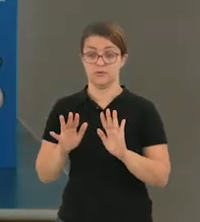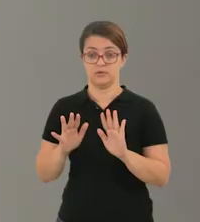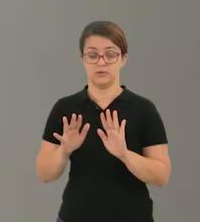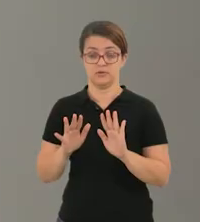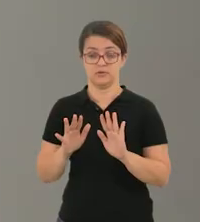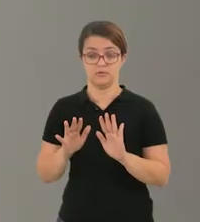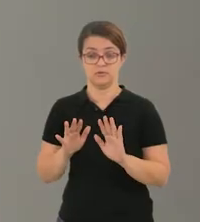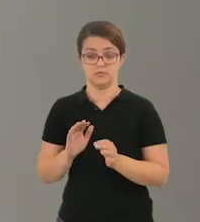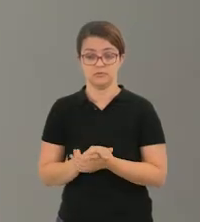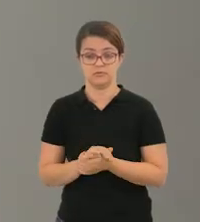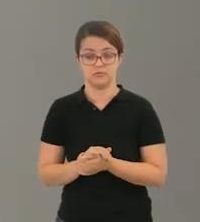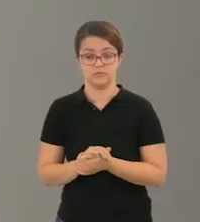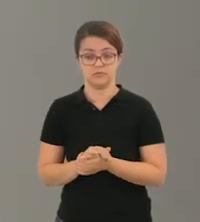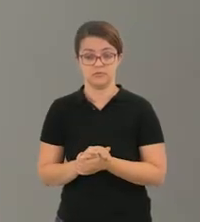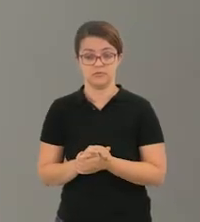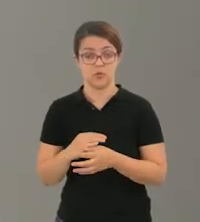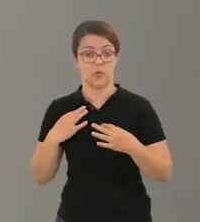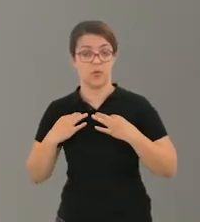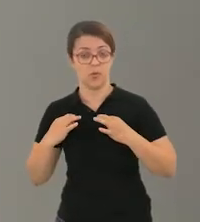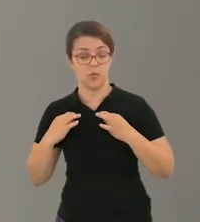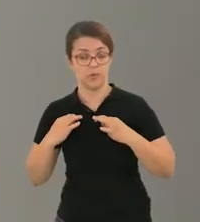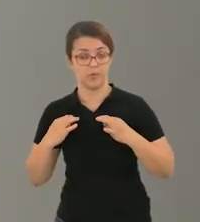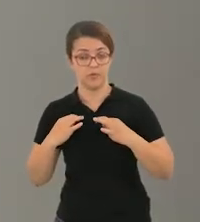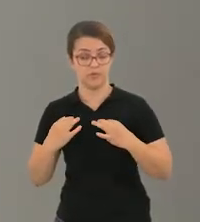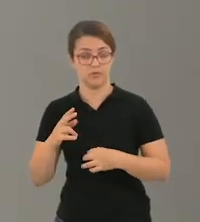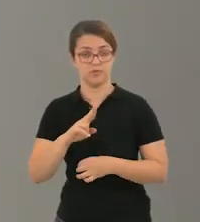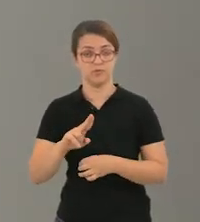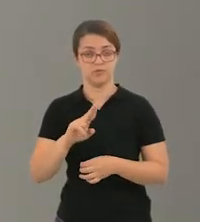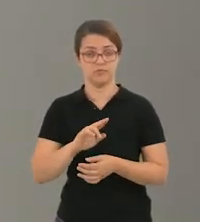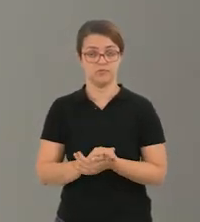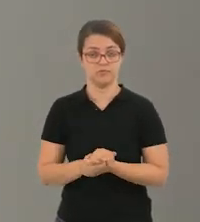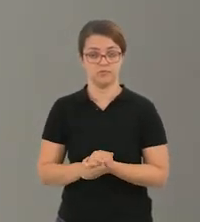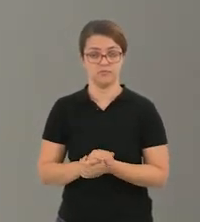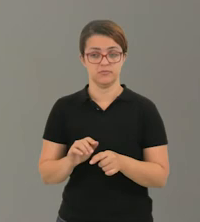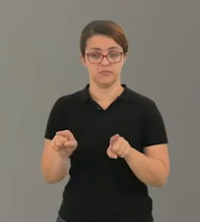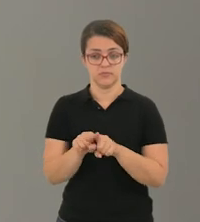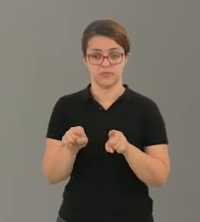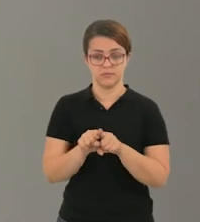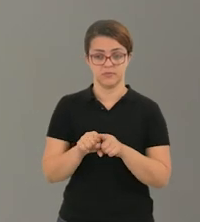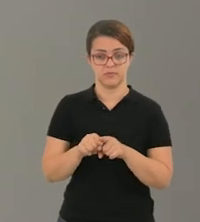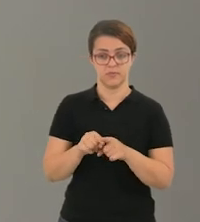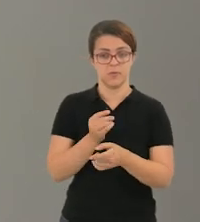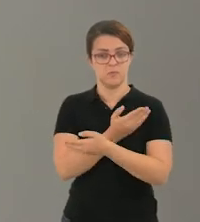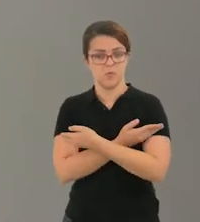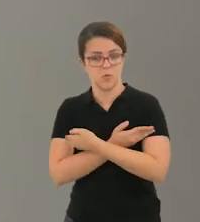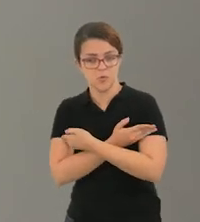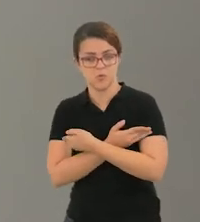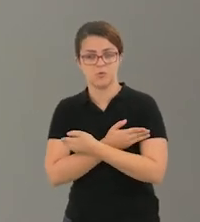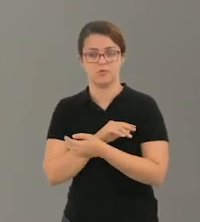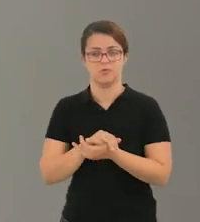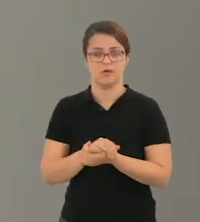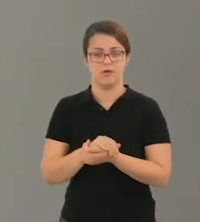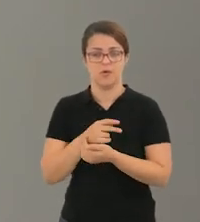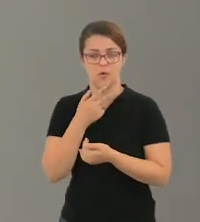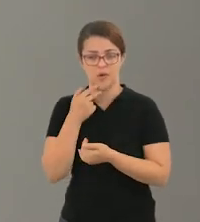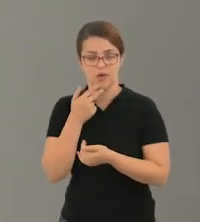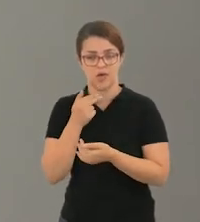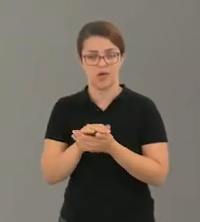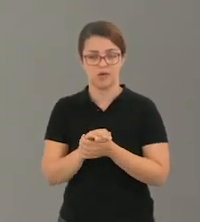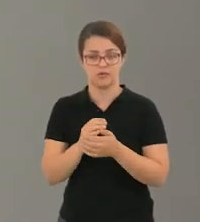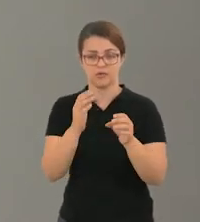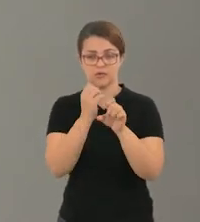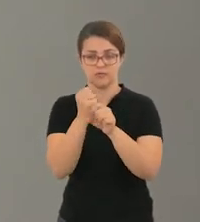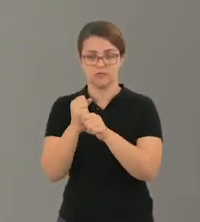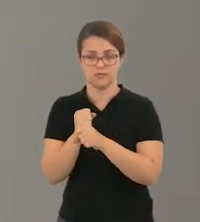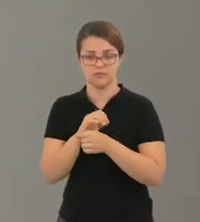serão com os valores das peças de roupas. E também vão encontrar lá uma pontinha e precisarão